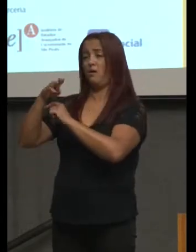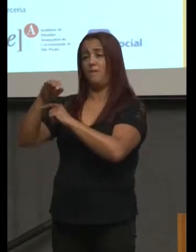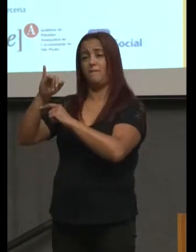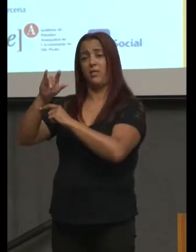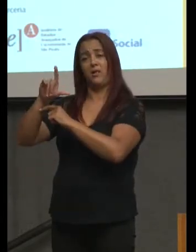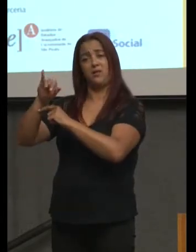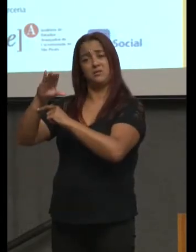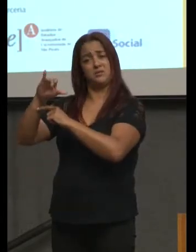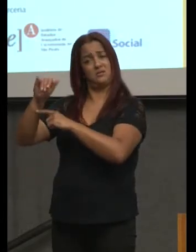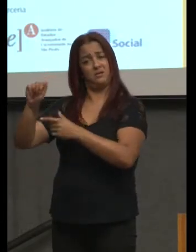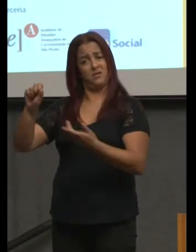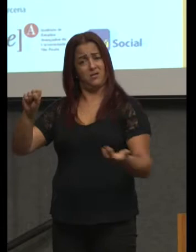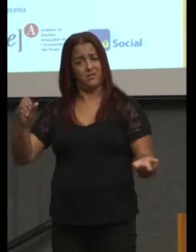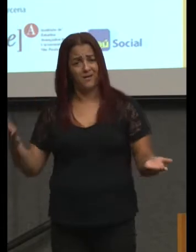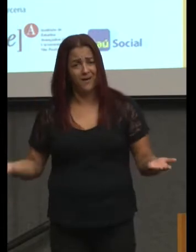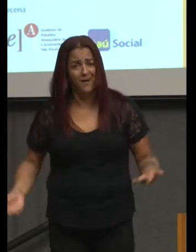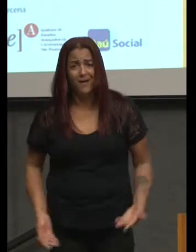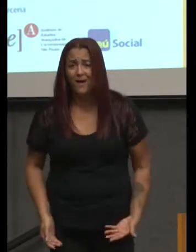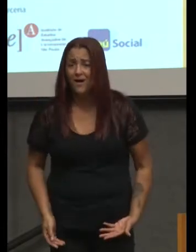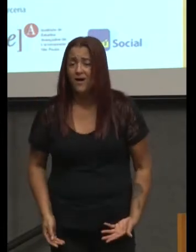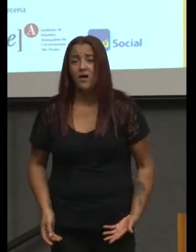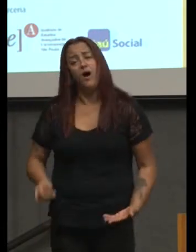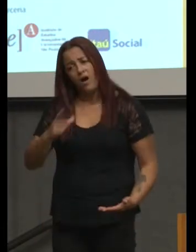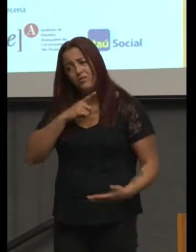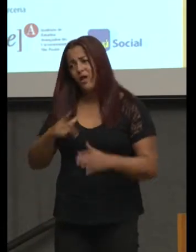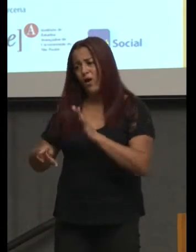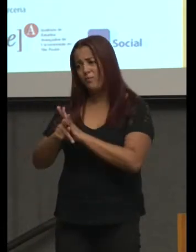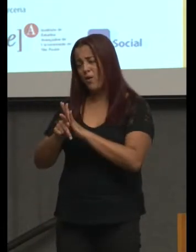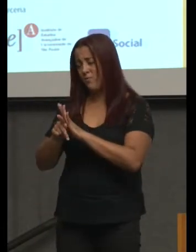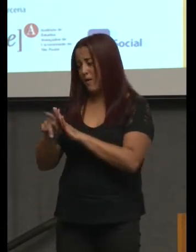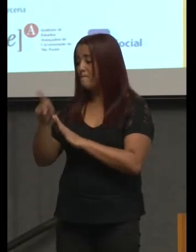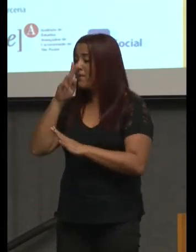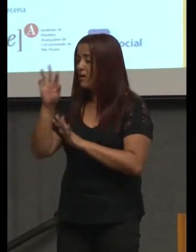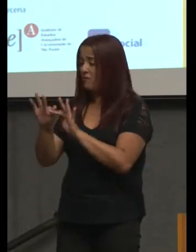Condecorou, inclusive. Está certo? Empregou a família e condecorou.